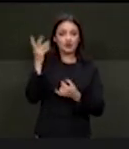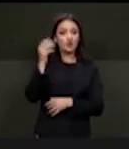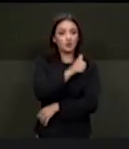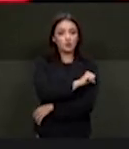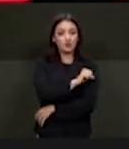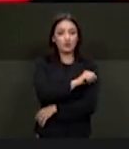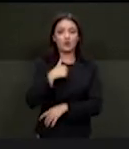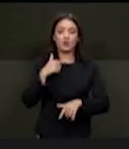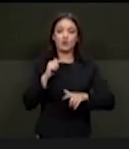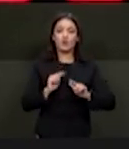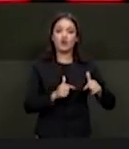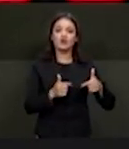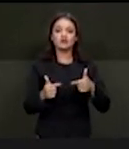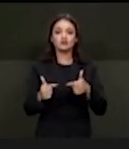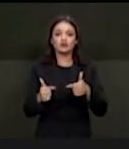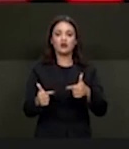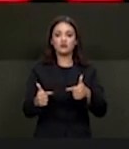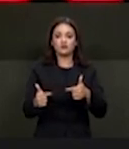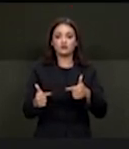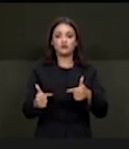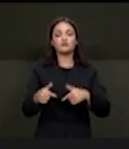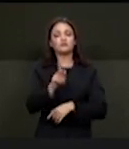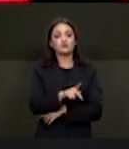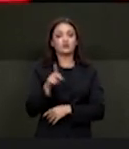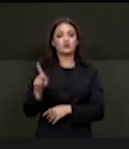atuo como professor formador,